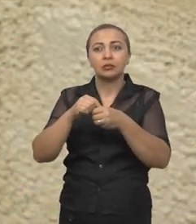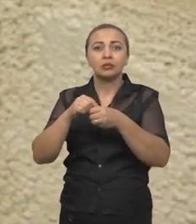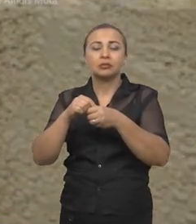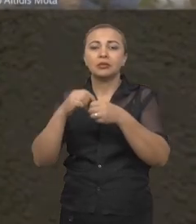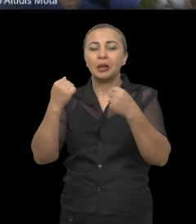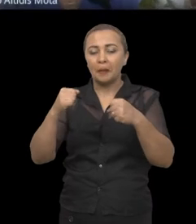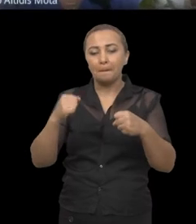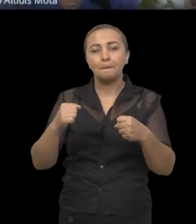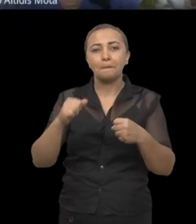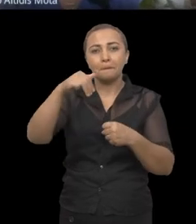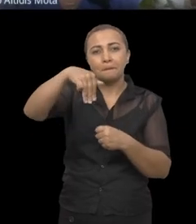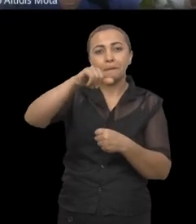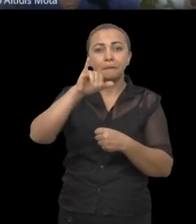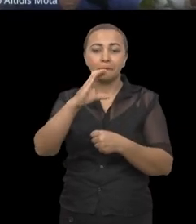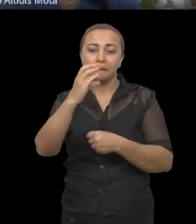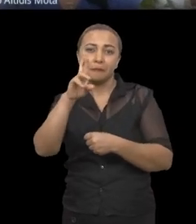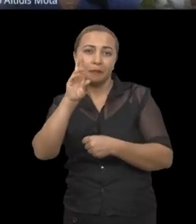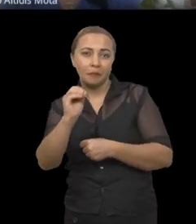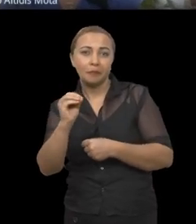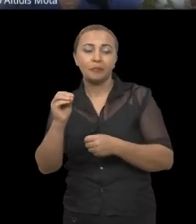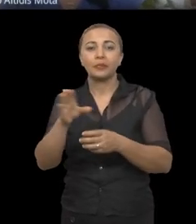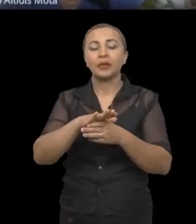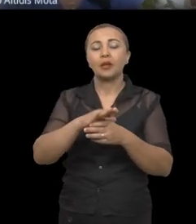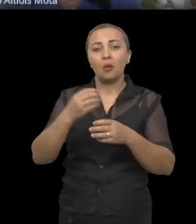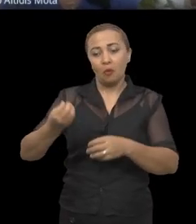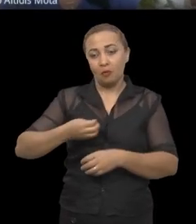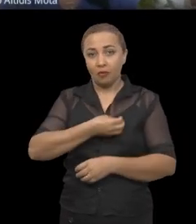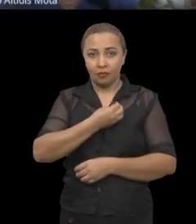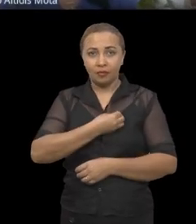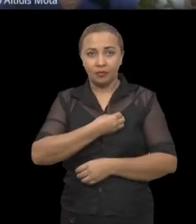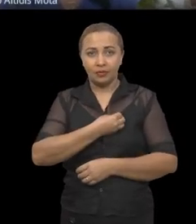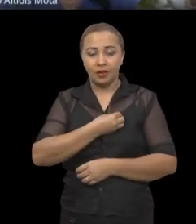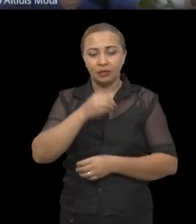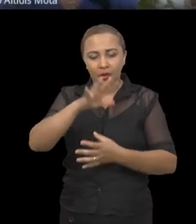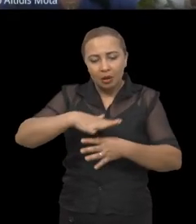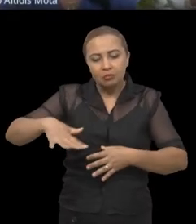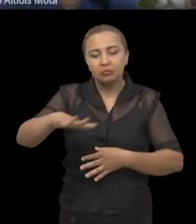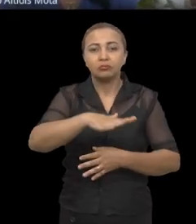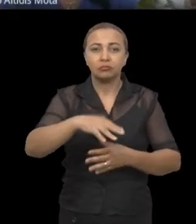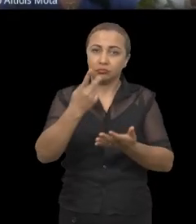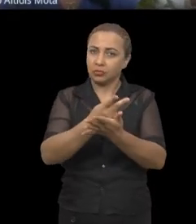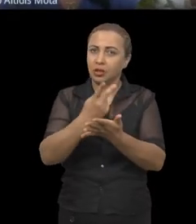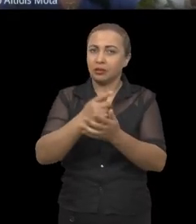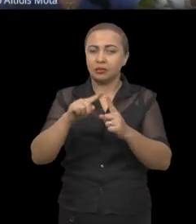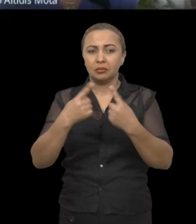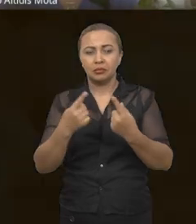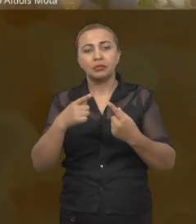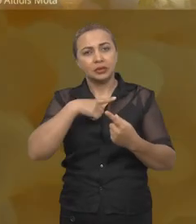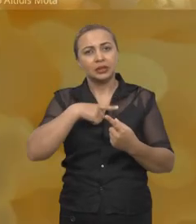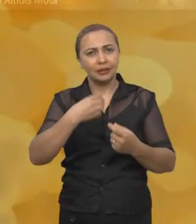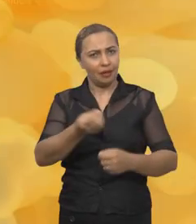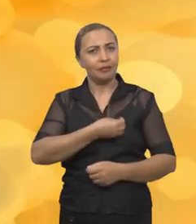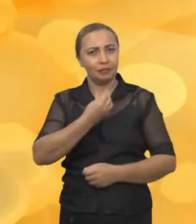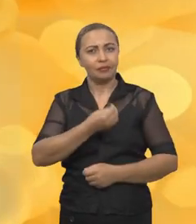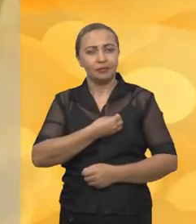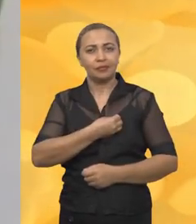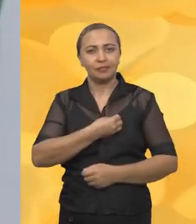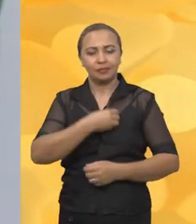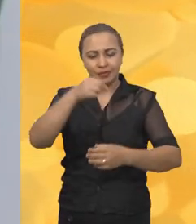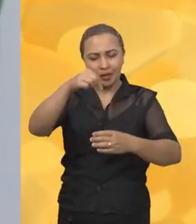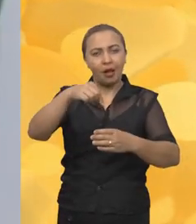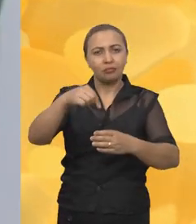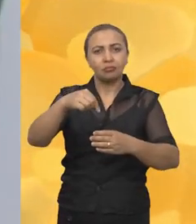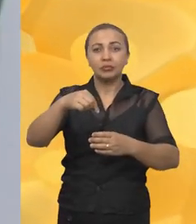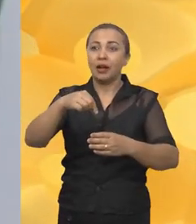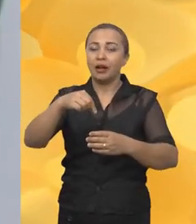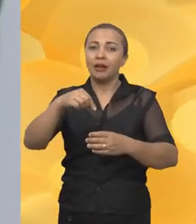de ambientes, que nós vemos apenas como ambientes inadequados, mas que ali tem vida. E essa